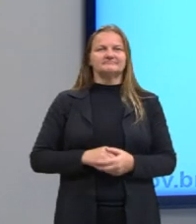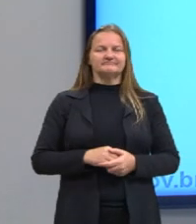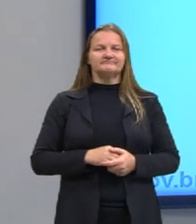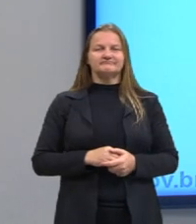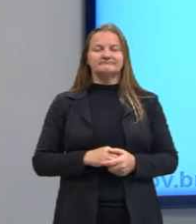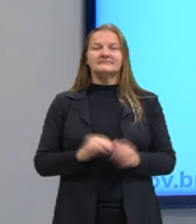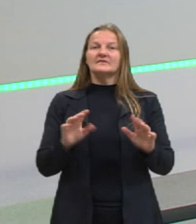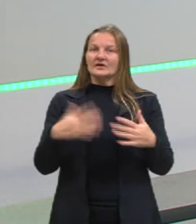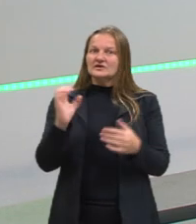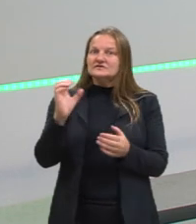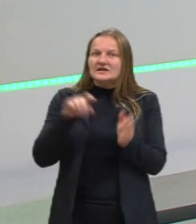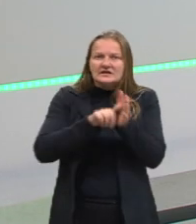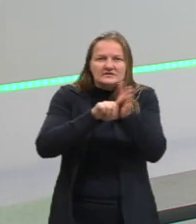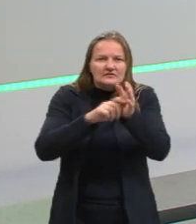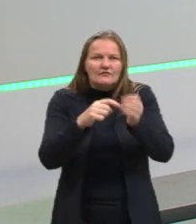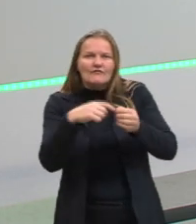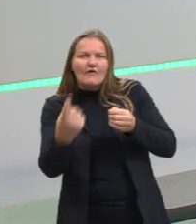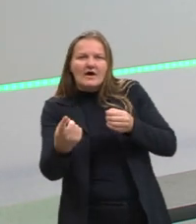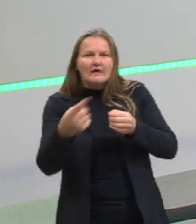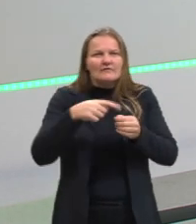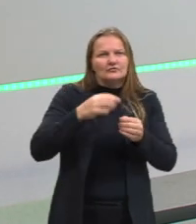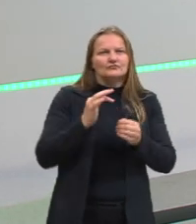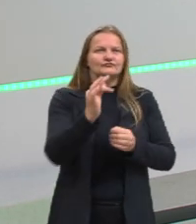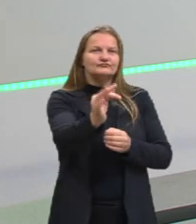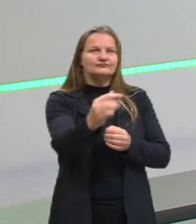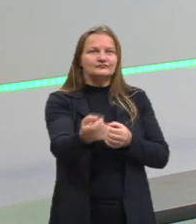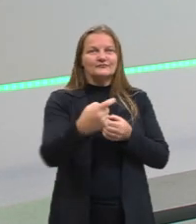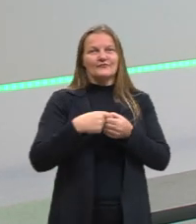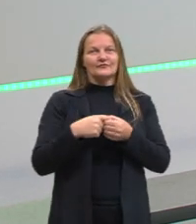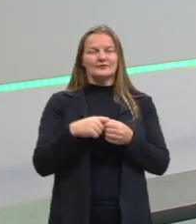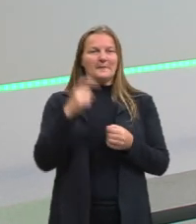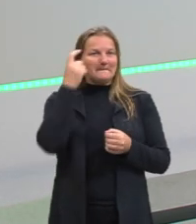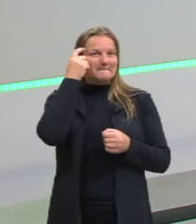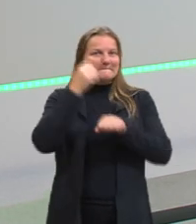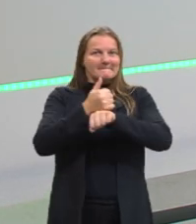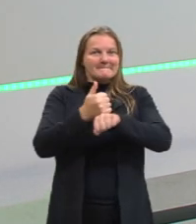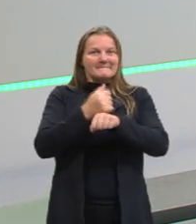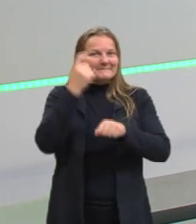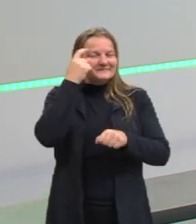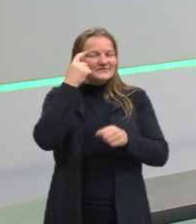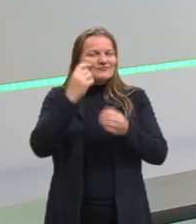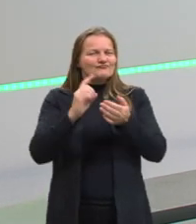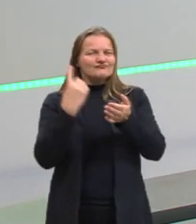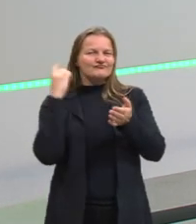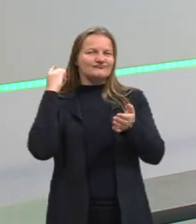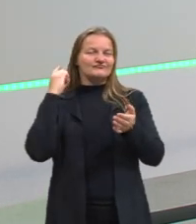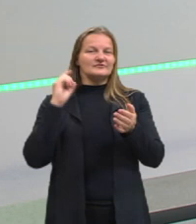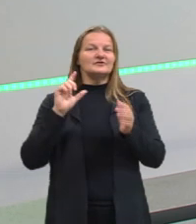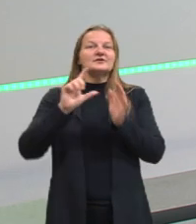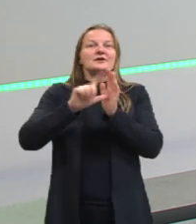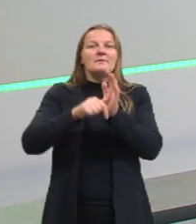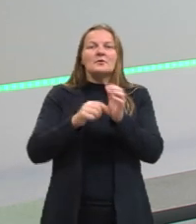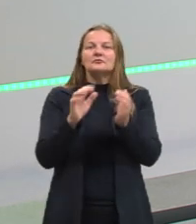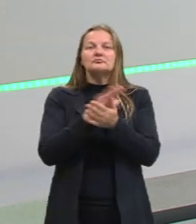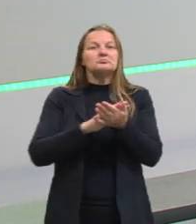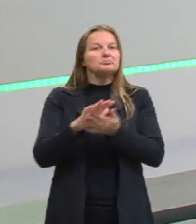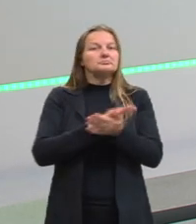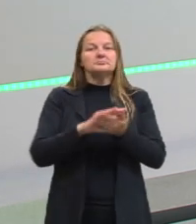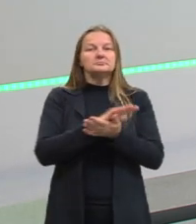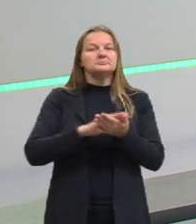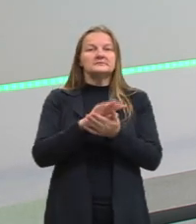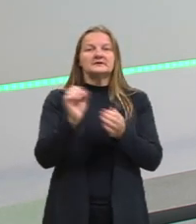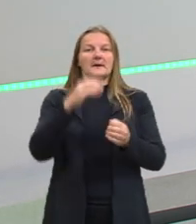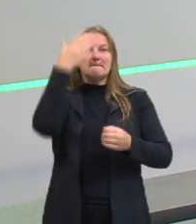Então, a ciência é muito assim, né? Às vezes, um pensador pensou há muito tempo atrás, mas não se tinha conseguido